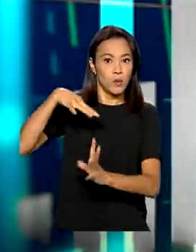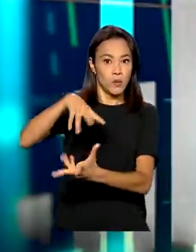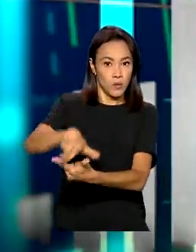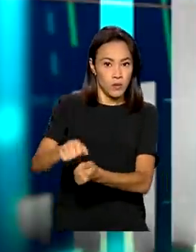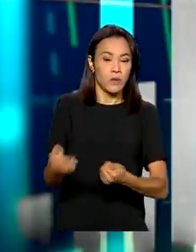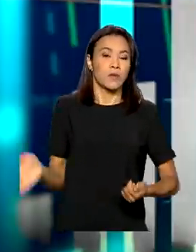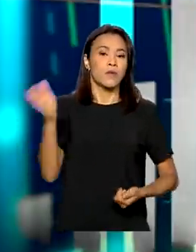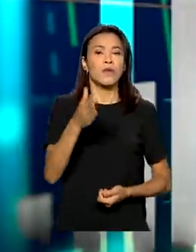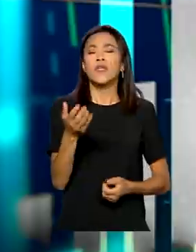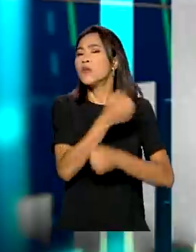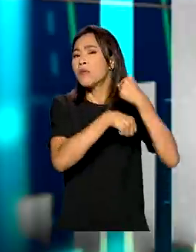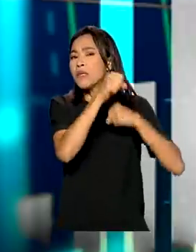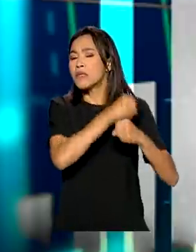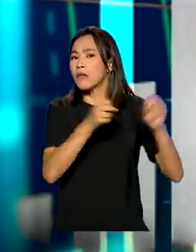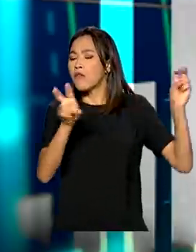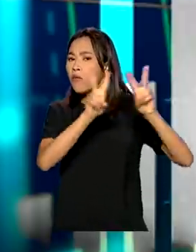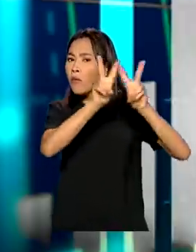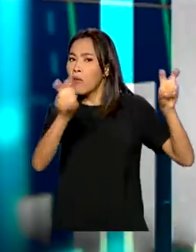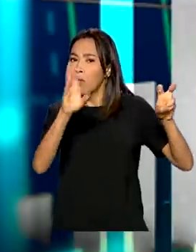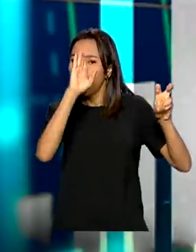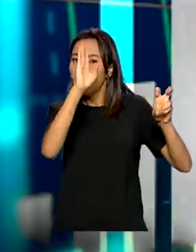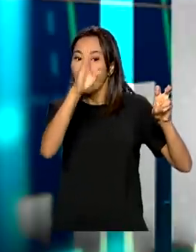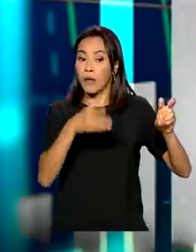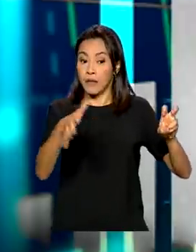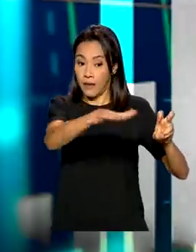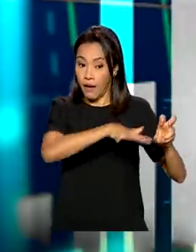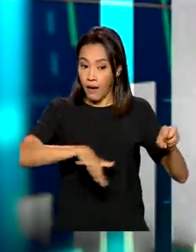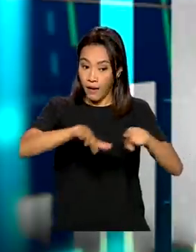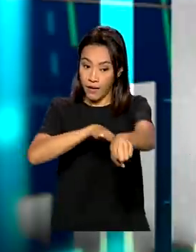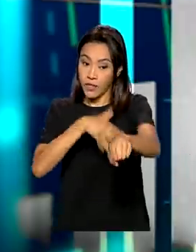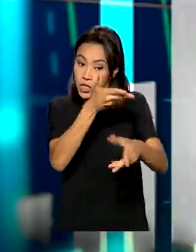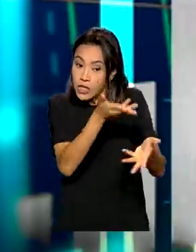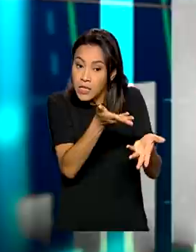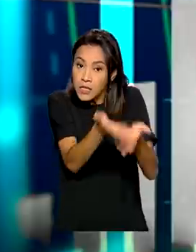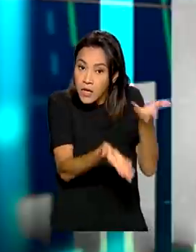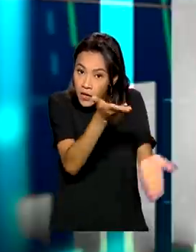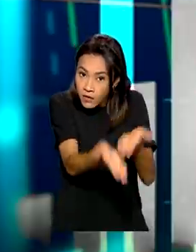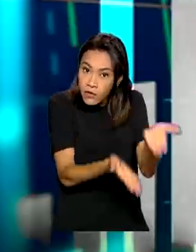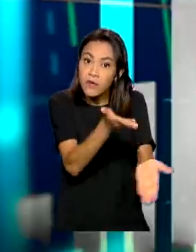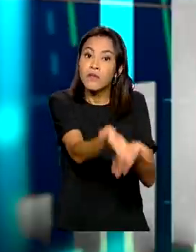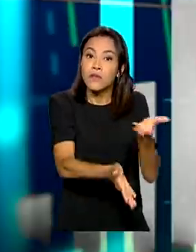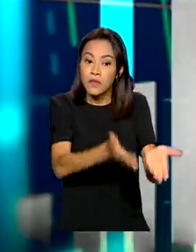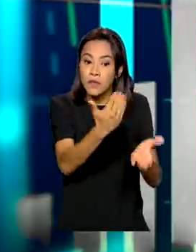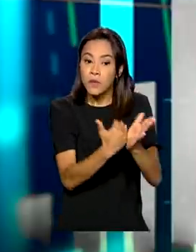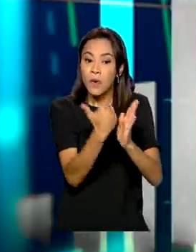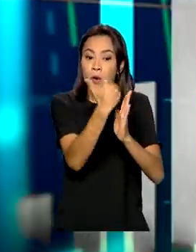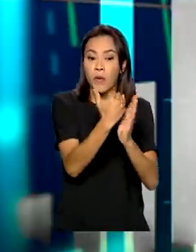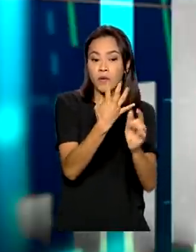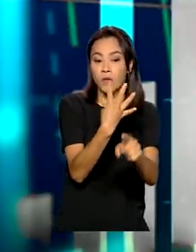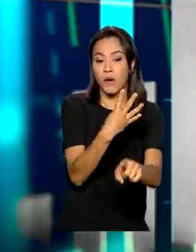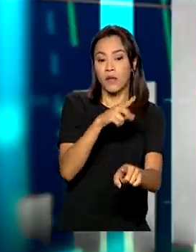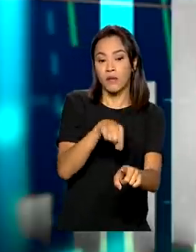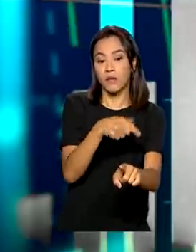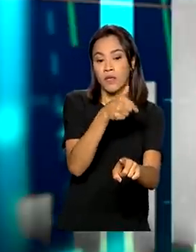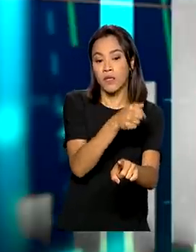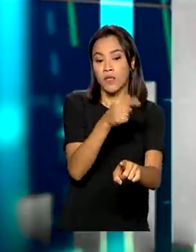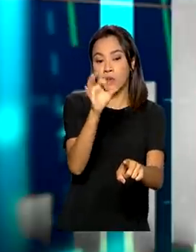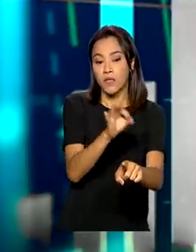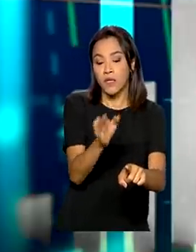foram os destaques no ano passado? Destaques do setor de serviço, que foi o nosso grande carro-chefe, com um crescimento de 4,7%,